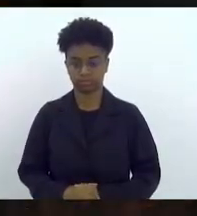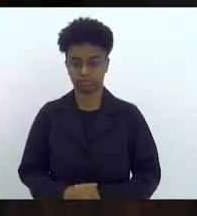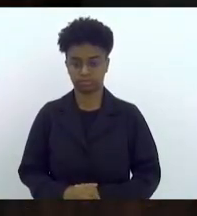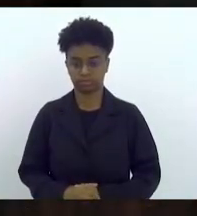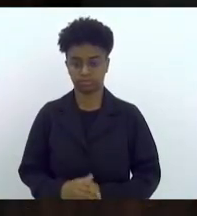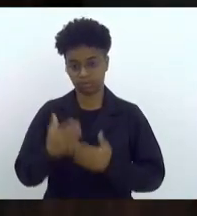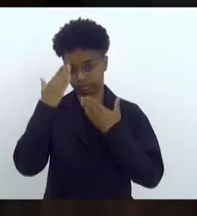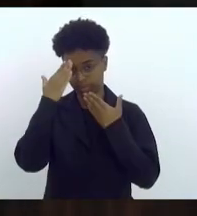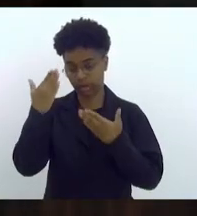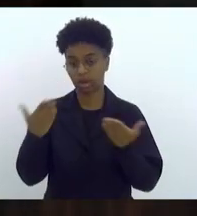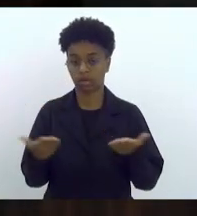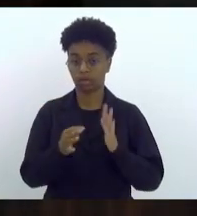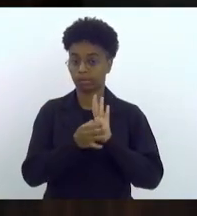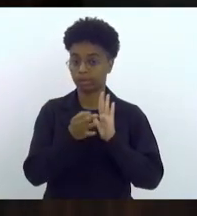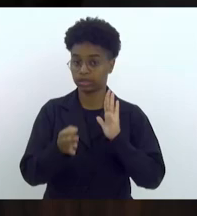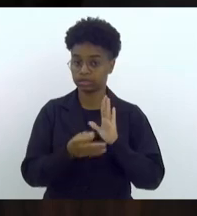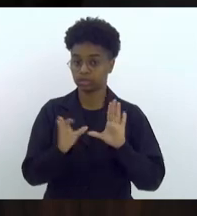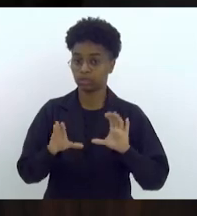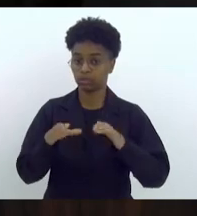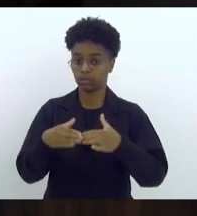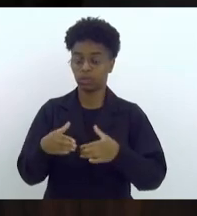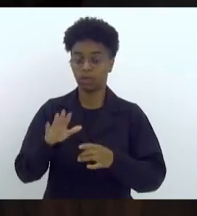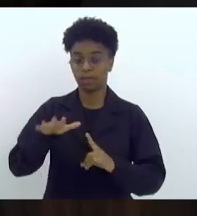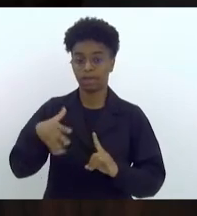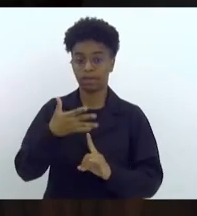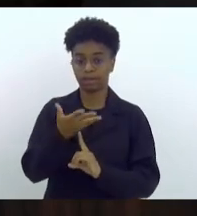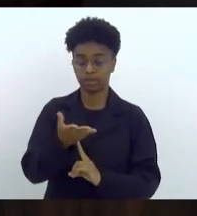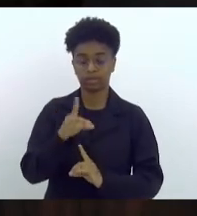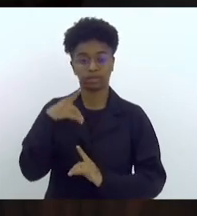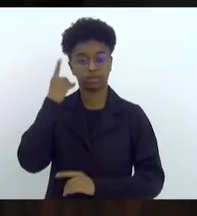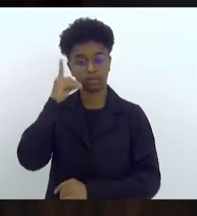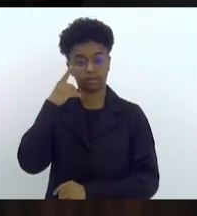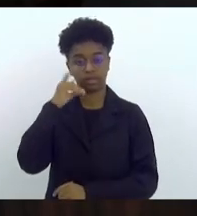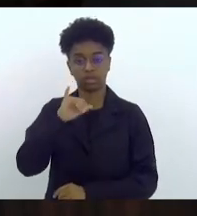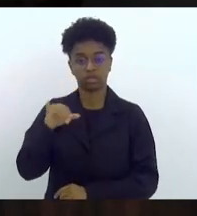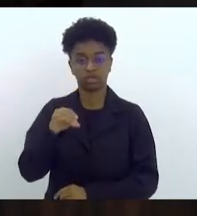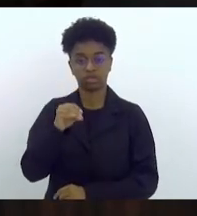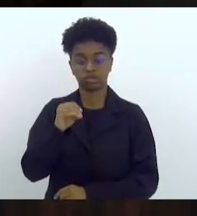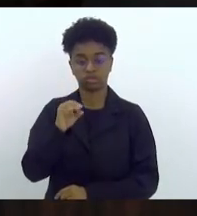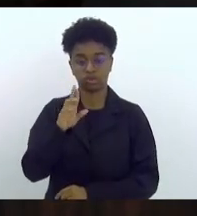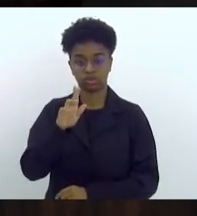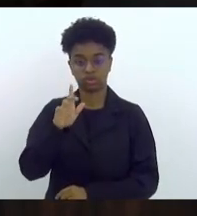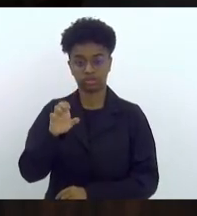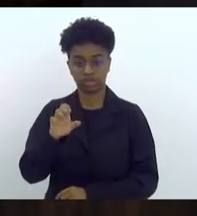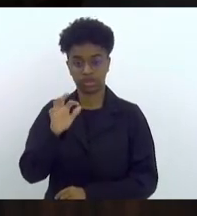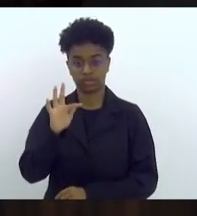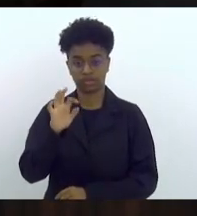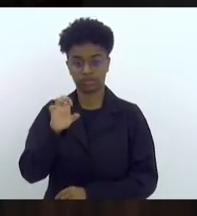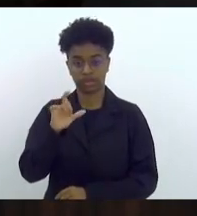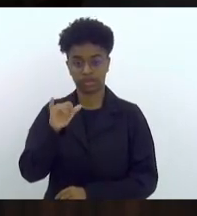Muito obrigado. Para emitir e parecer pela Comissão de Meio Ambiente, deputado Jorge Felipe Neto.